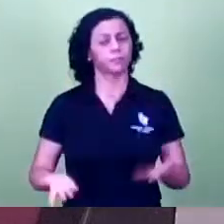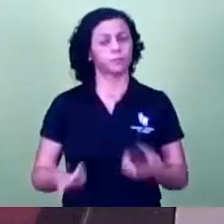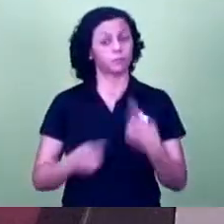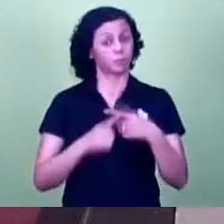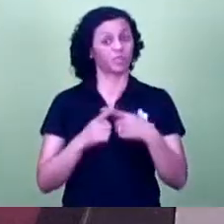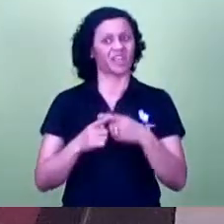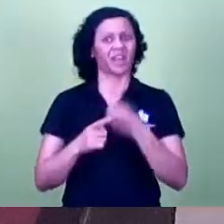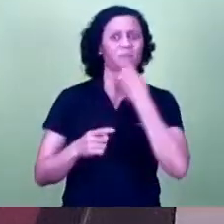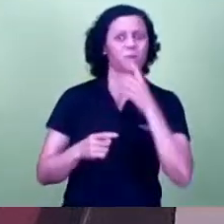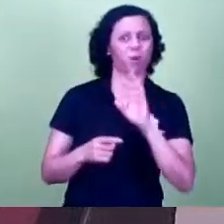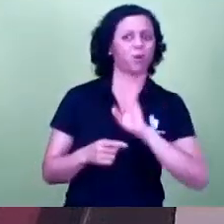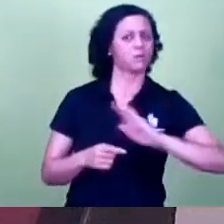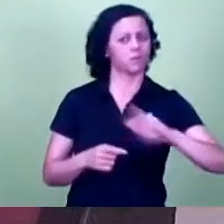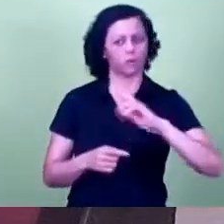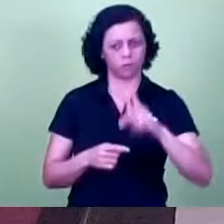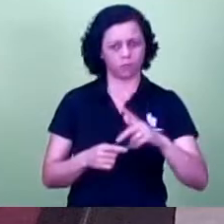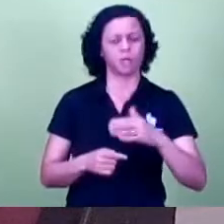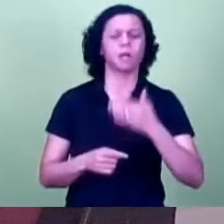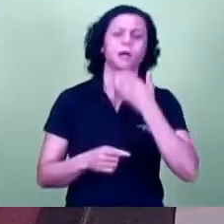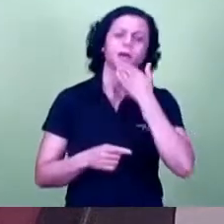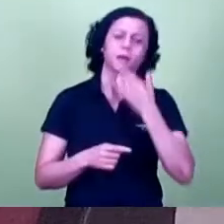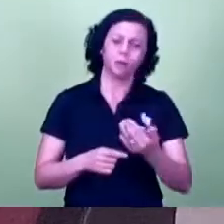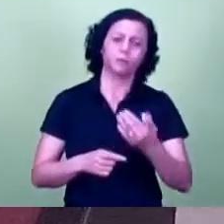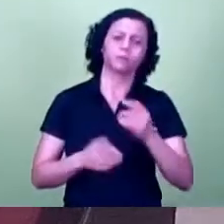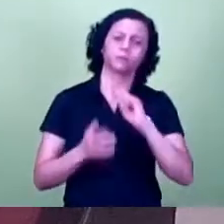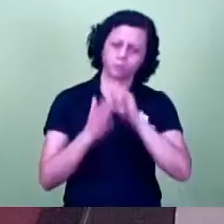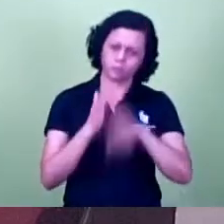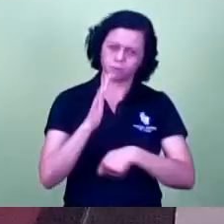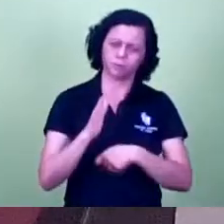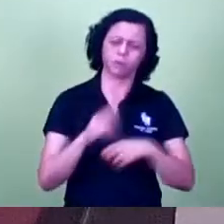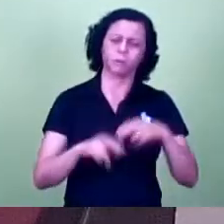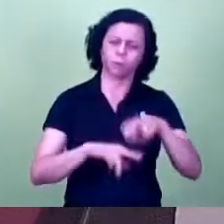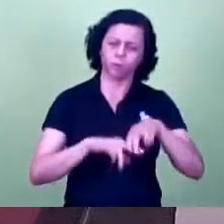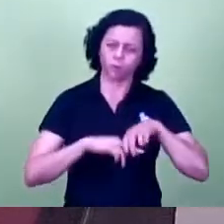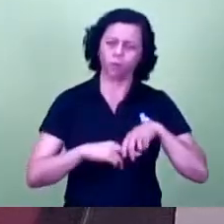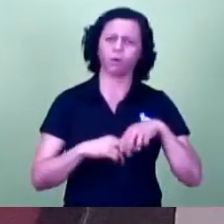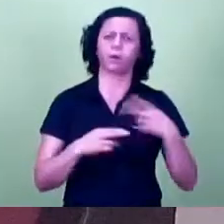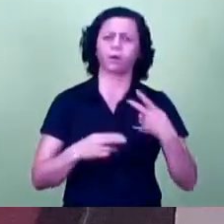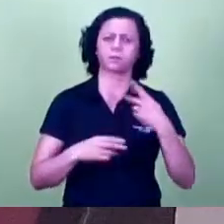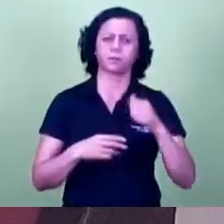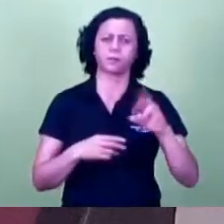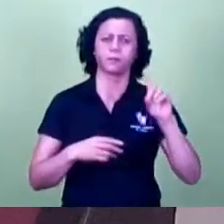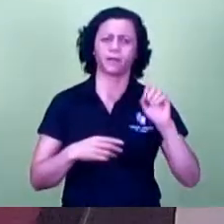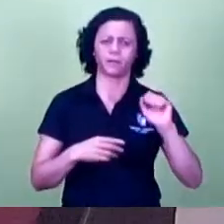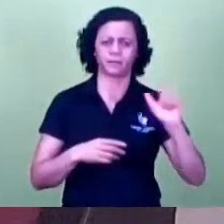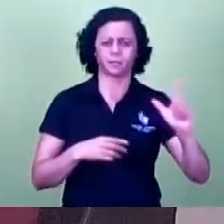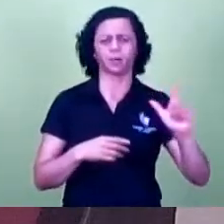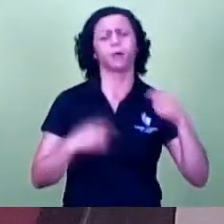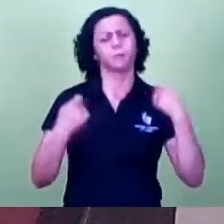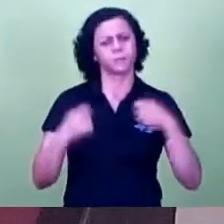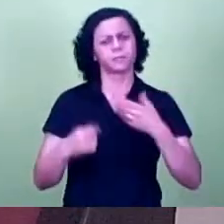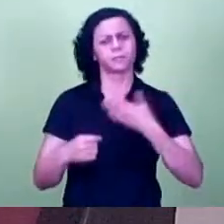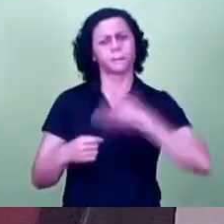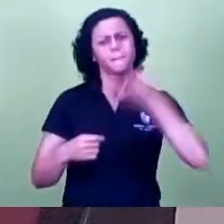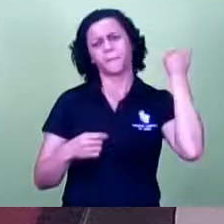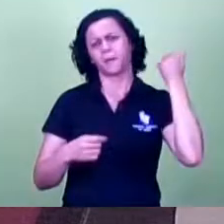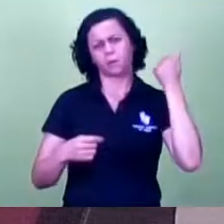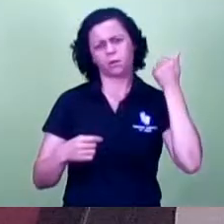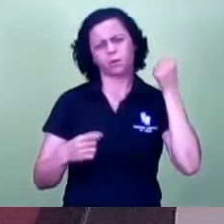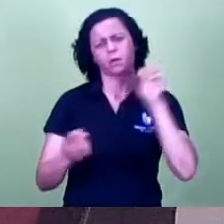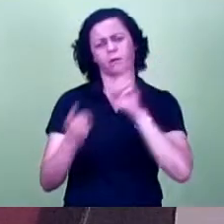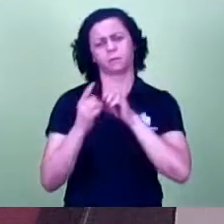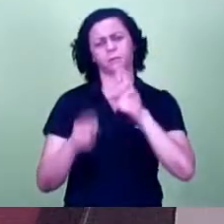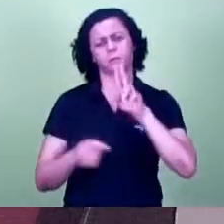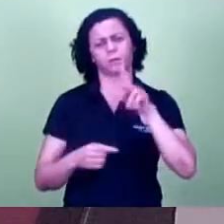estamos fazendo aqui um pedido subscrever vereador Pardal por isso acho que tem que melhorar muito o atendimento das UPAs pelo vereador